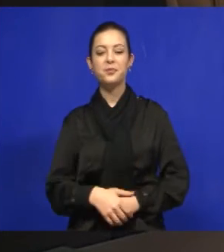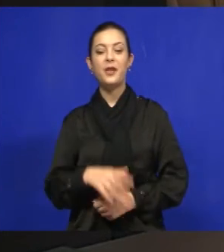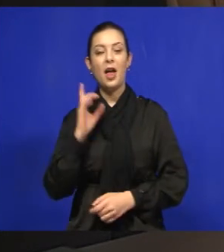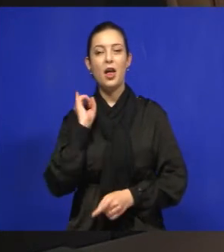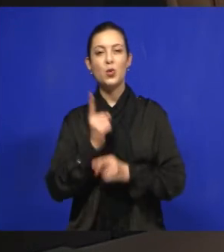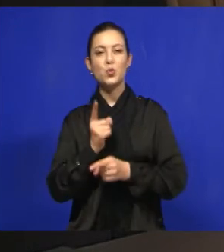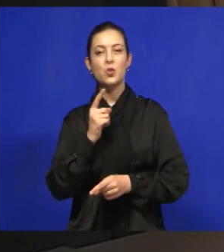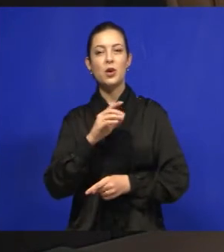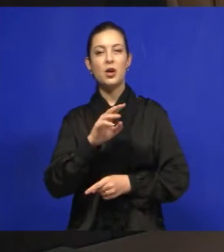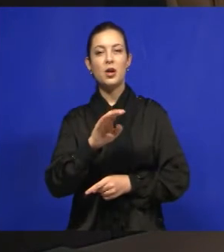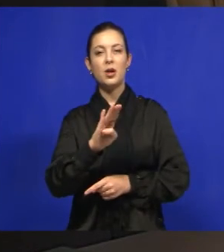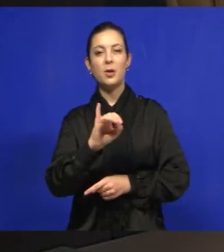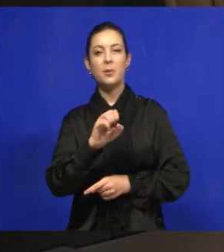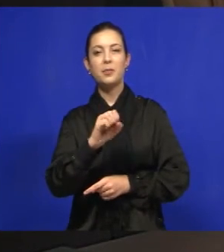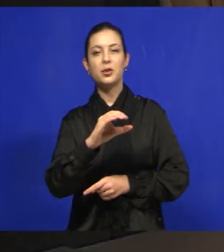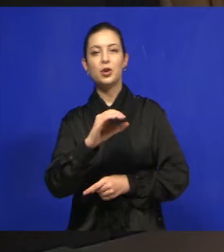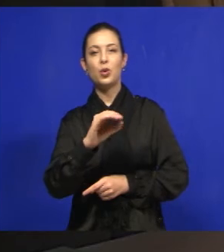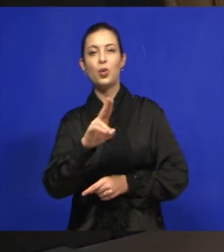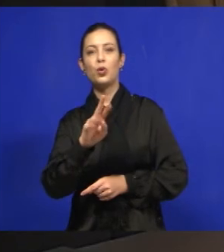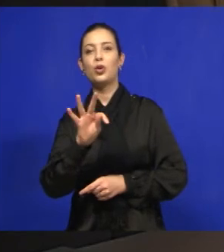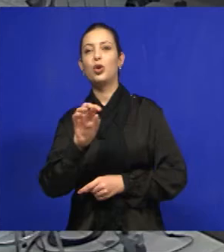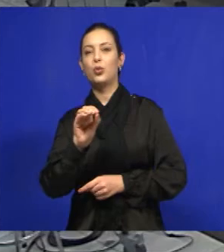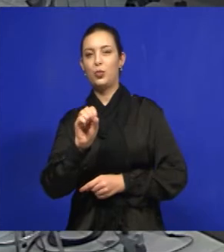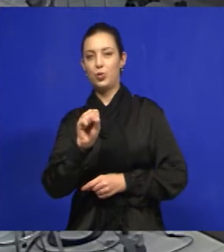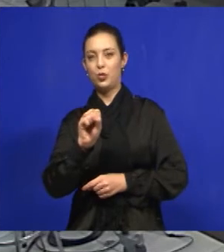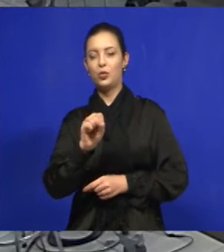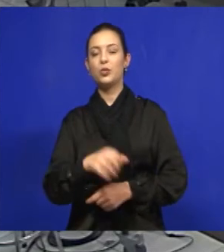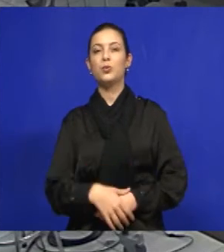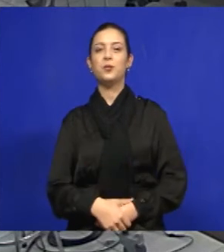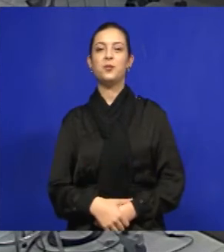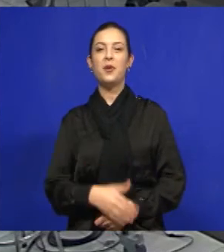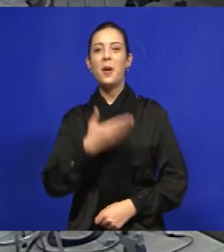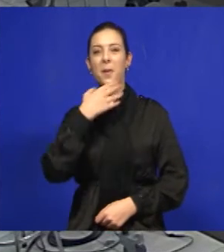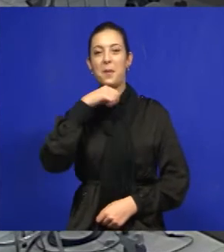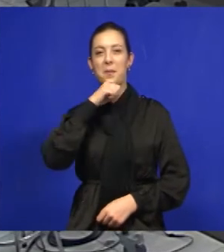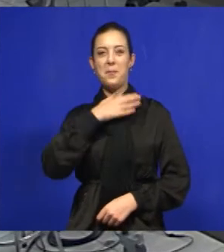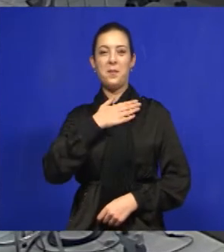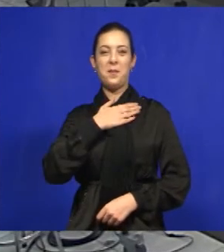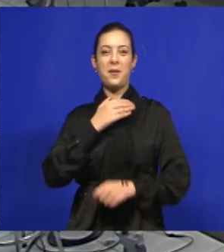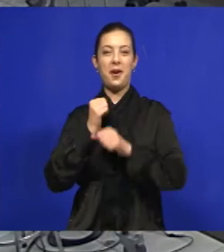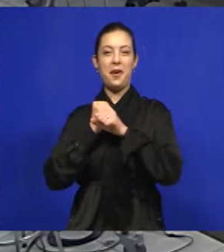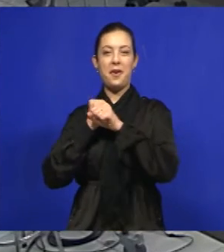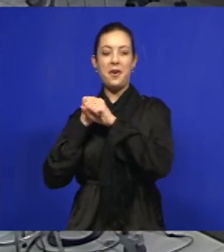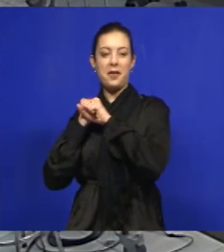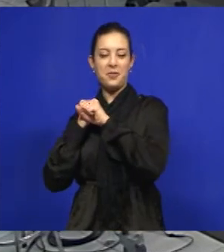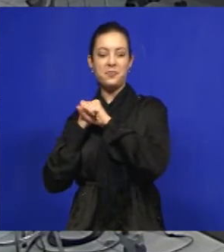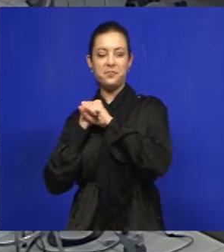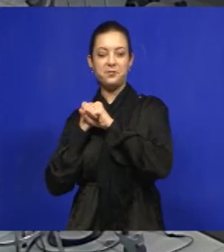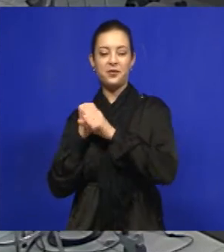que é biscoito, e não biscoito. É isso mesmo. Meu pai, há uns anos atrás,